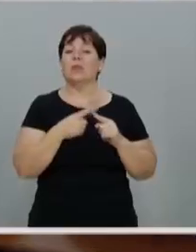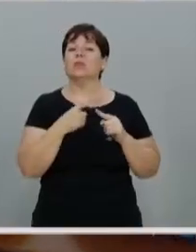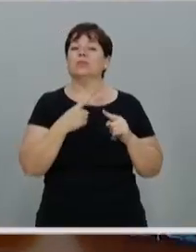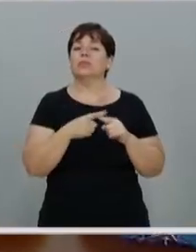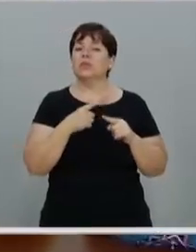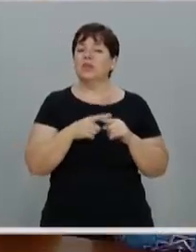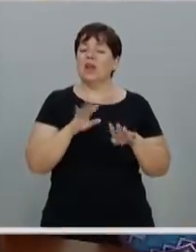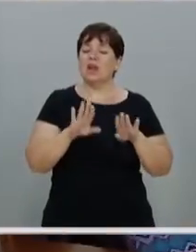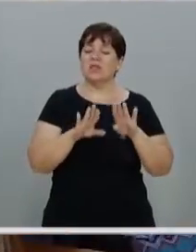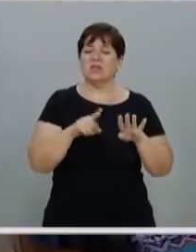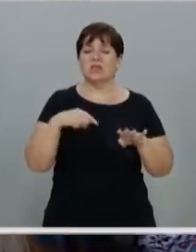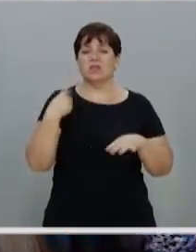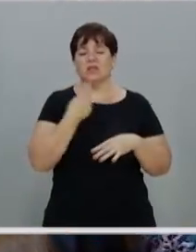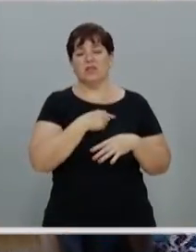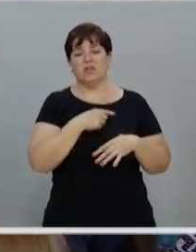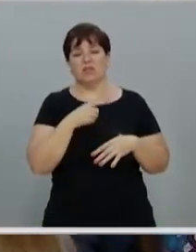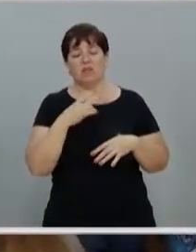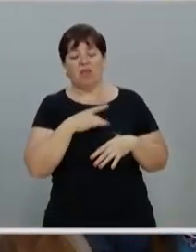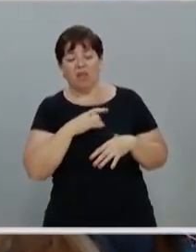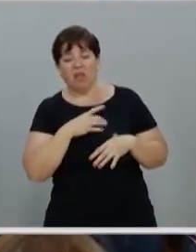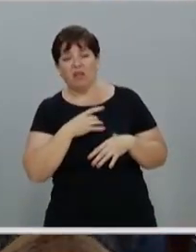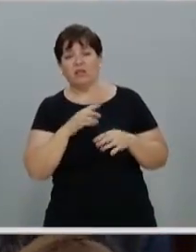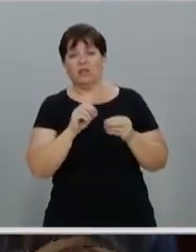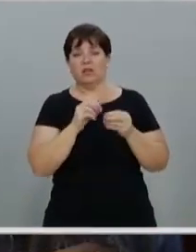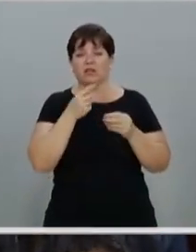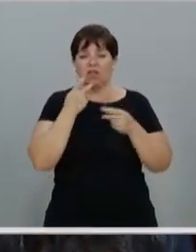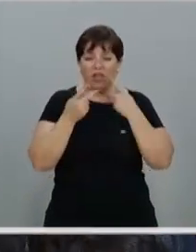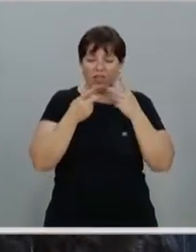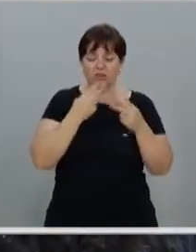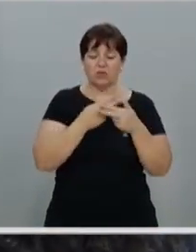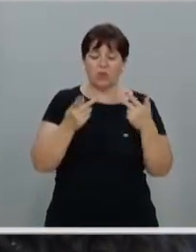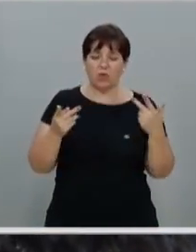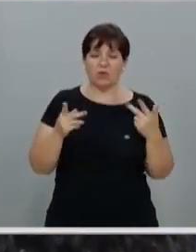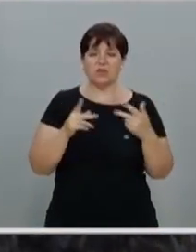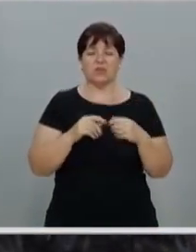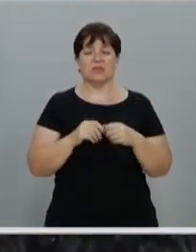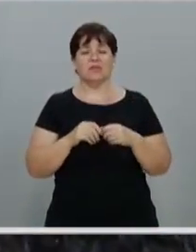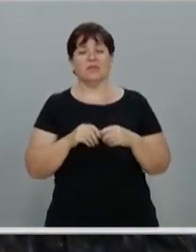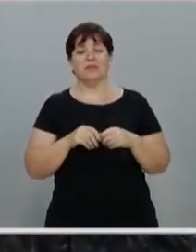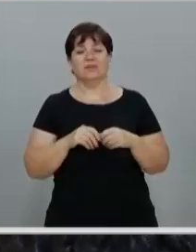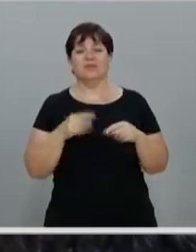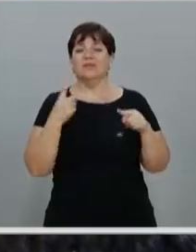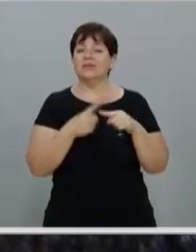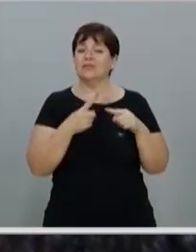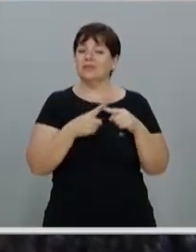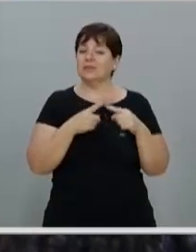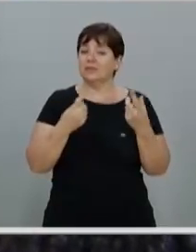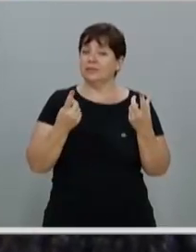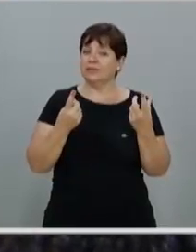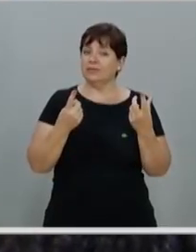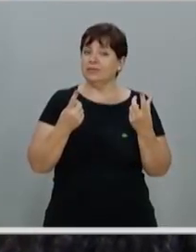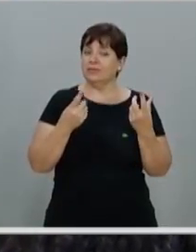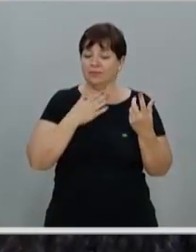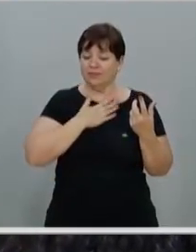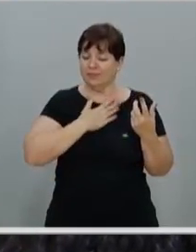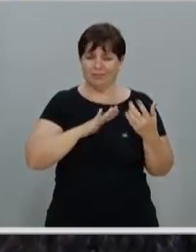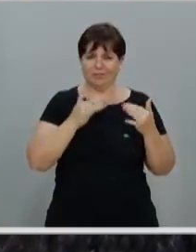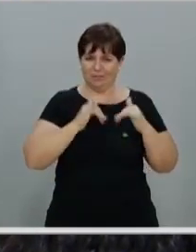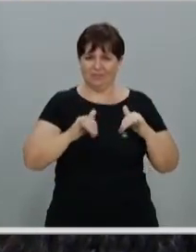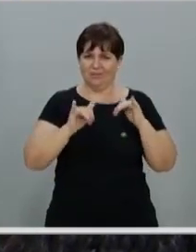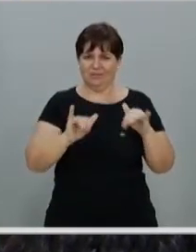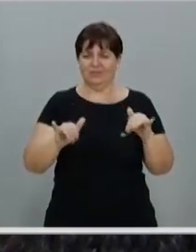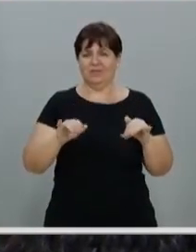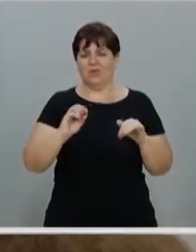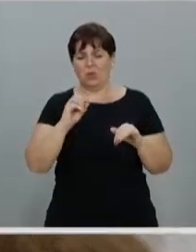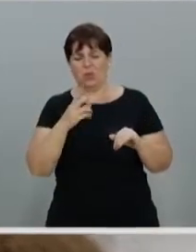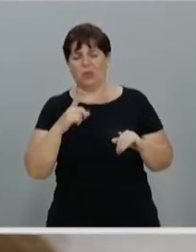a gente, às vezes, tem receio, medo. Parece que a fica meio com o freio de mão puxado. Da gente poder anunciar isso. Nós temos que anunciar.